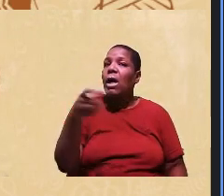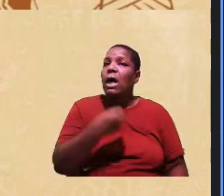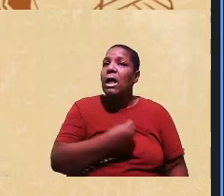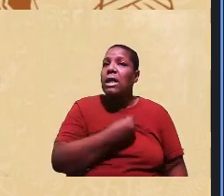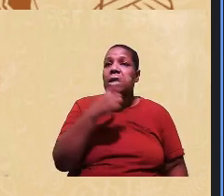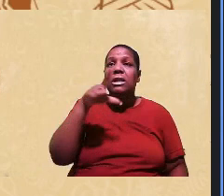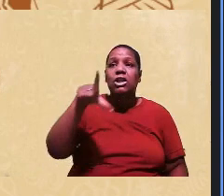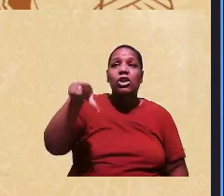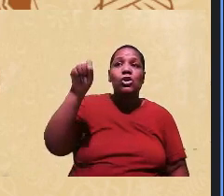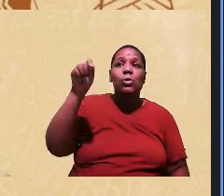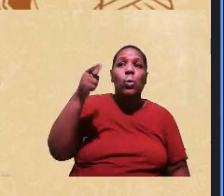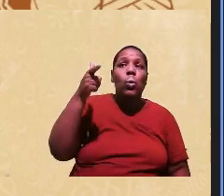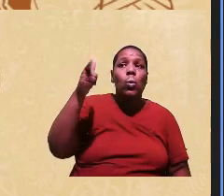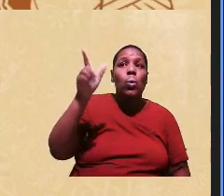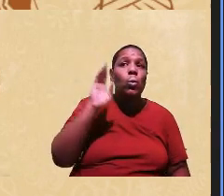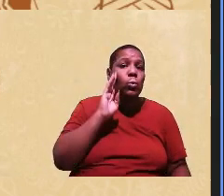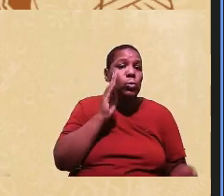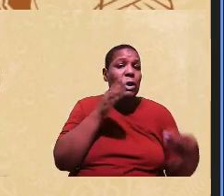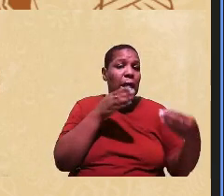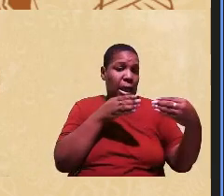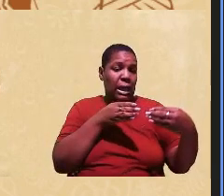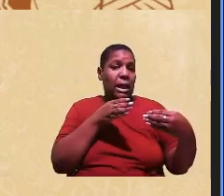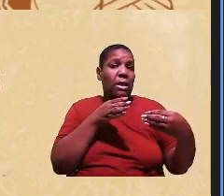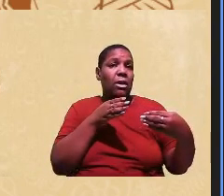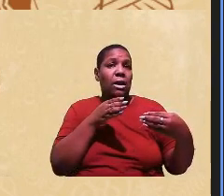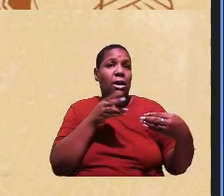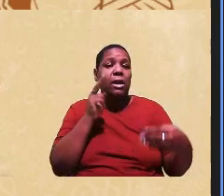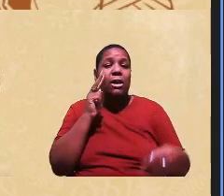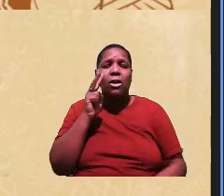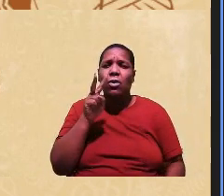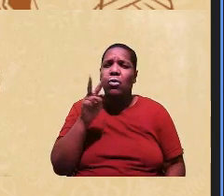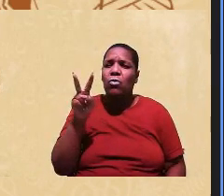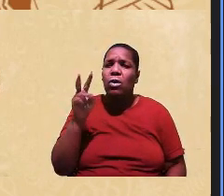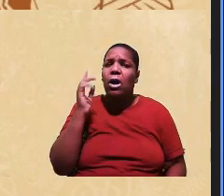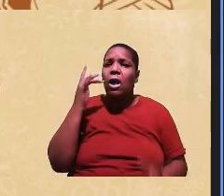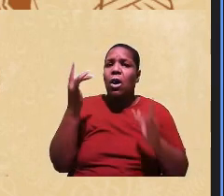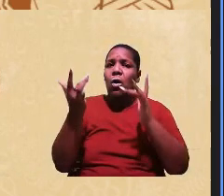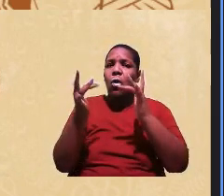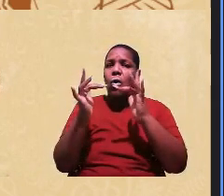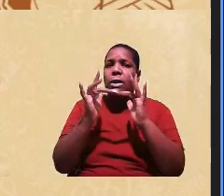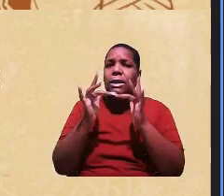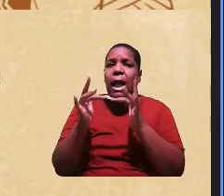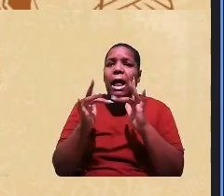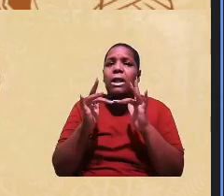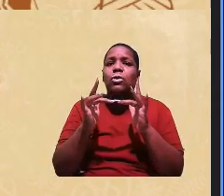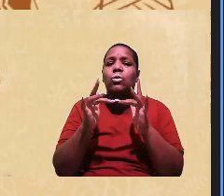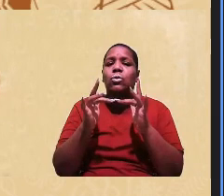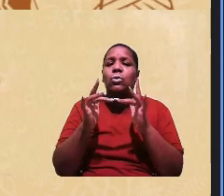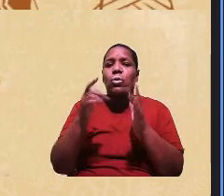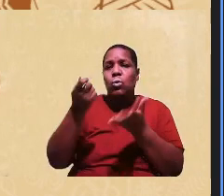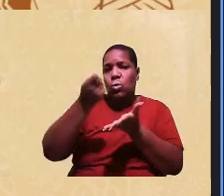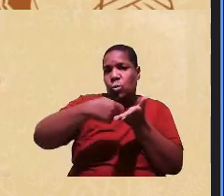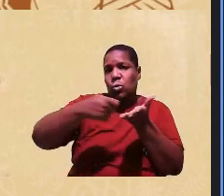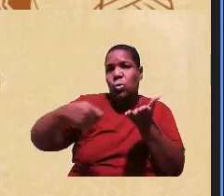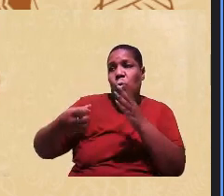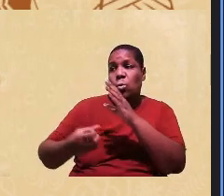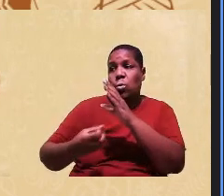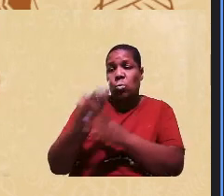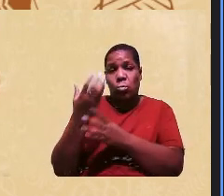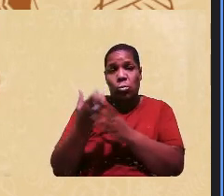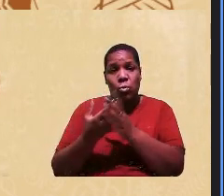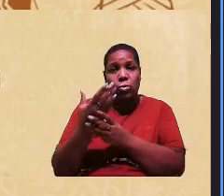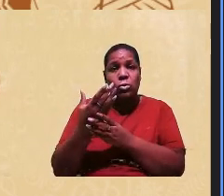outras ênfases e eu via contato com com autores com produções e com